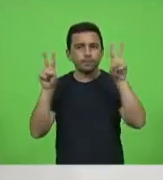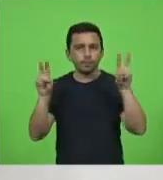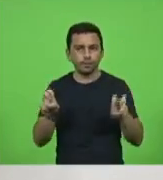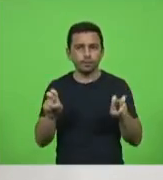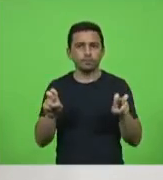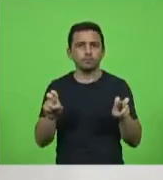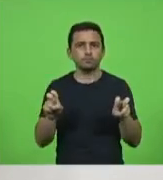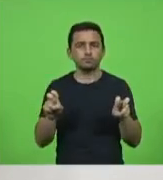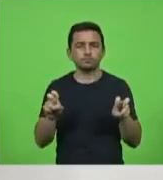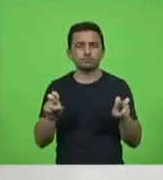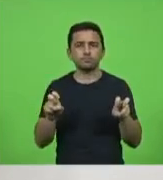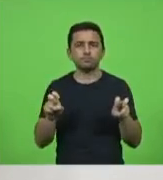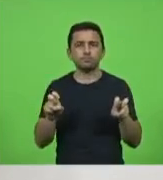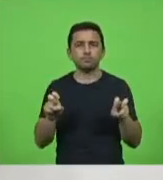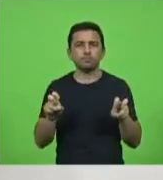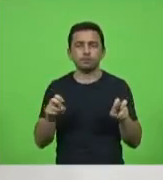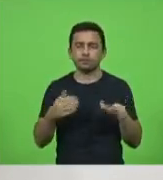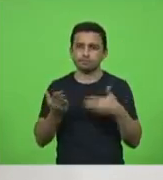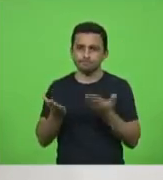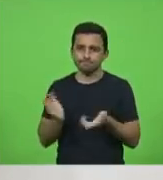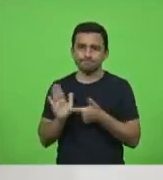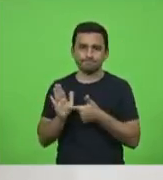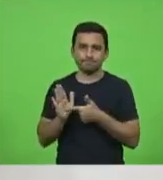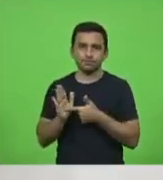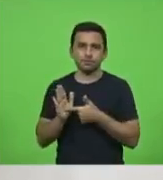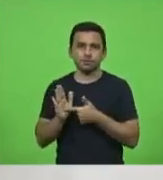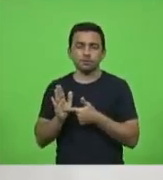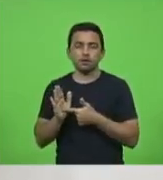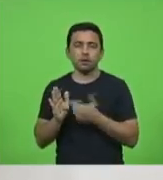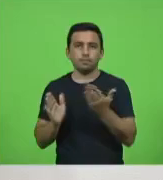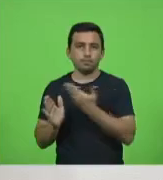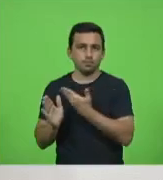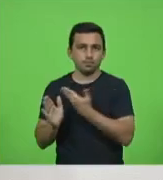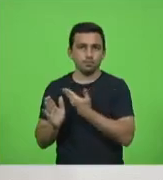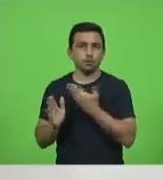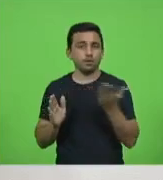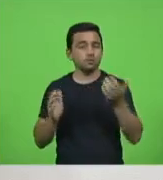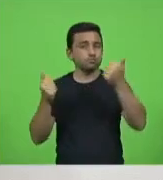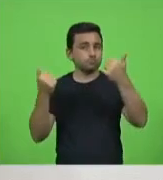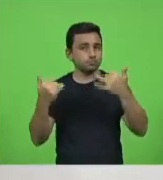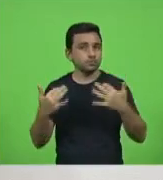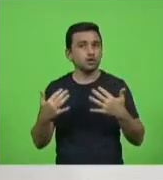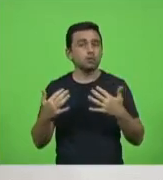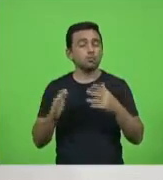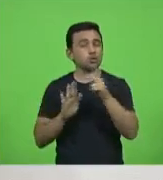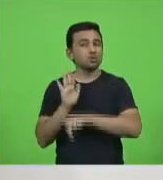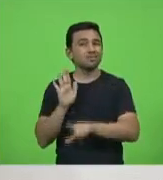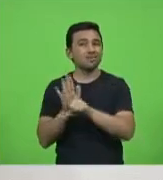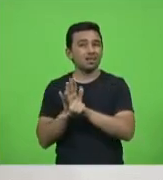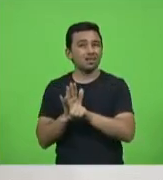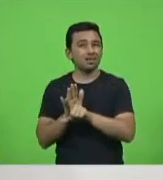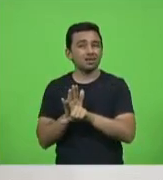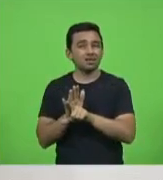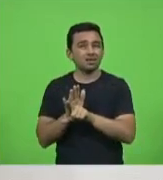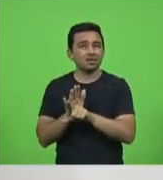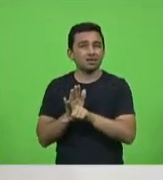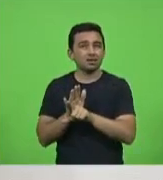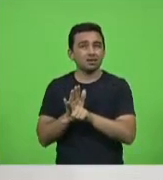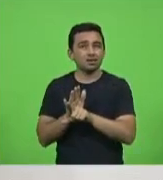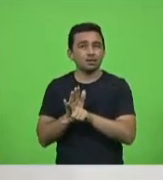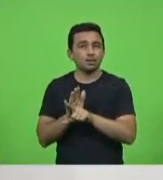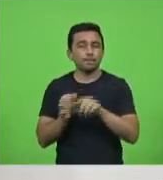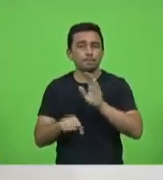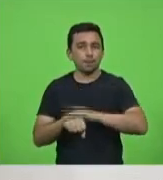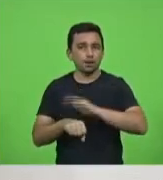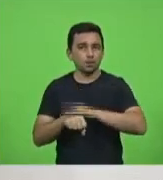foi trazida pelo nosso colega que trata, é um projeto de lei que chegou na casa e aportou pelas mãos do deputado